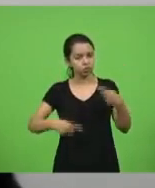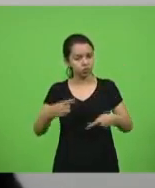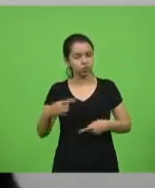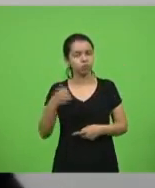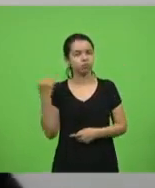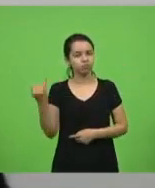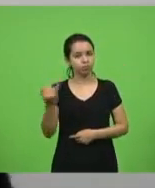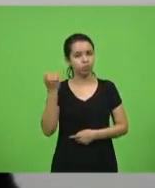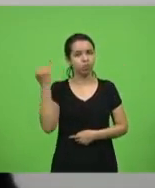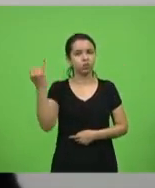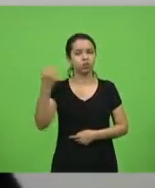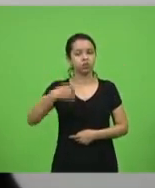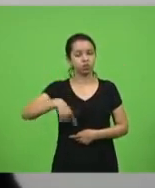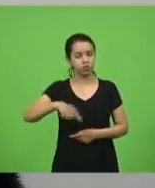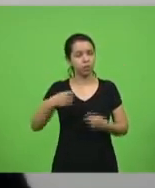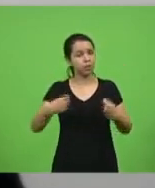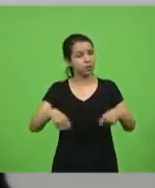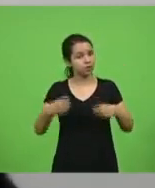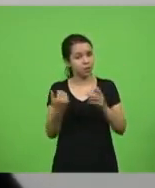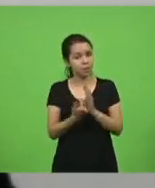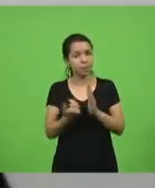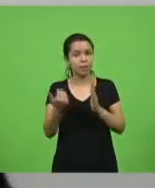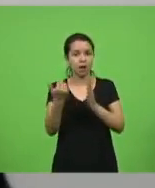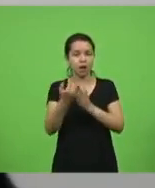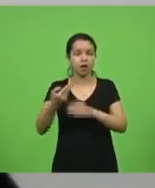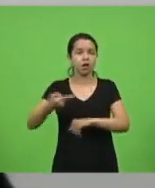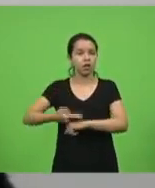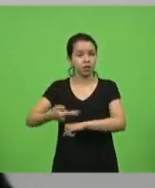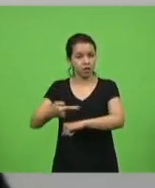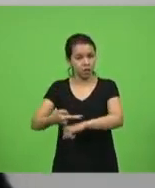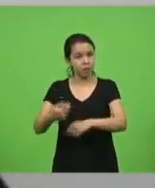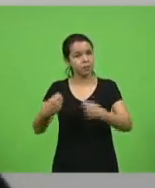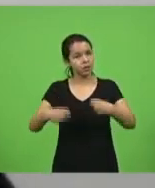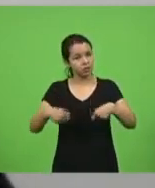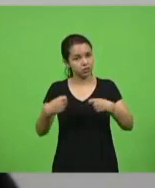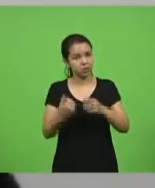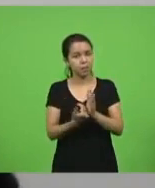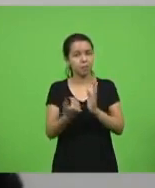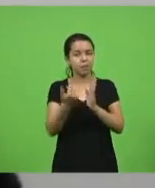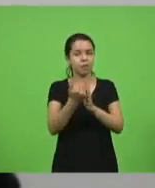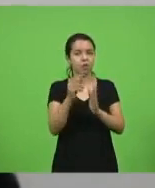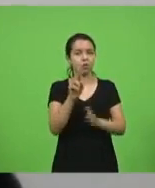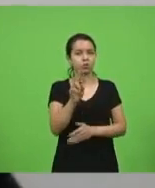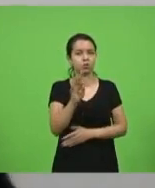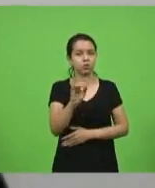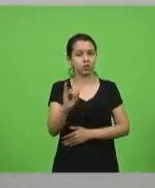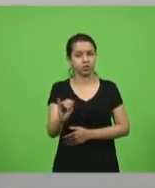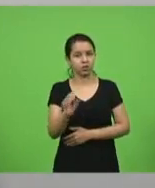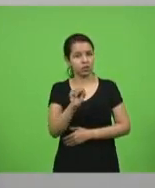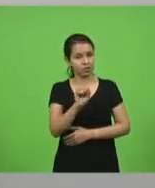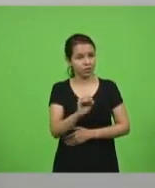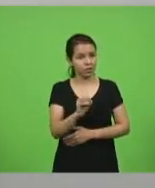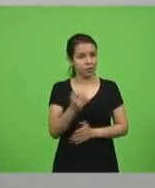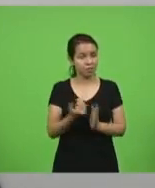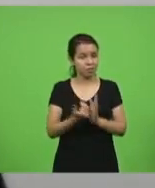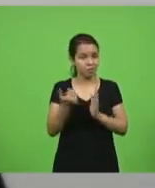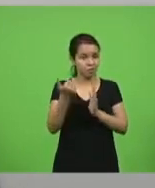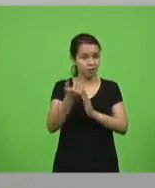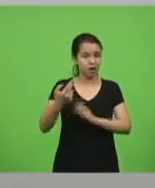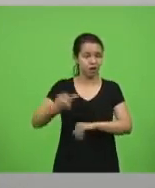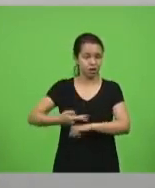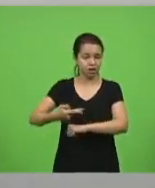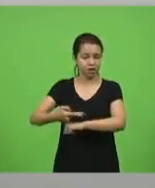de mais leitos, precisamos sim mais UTI, mas se mais 500 leitos forem abertos e nada for